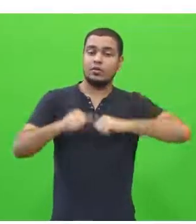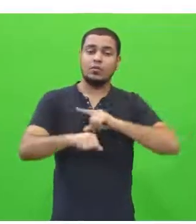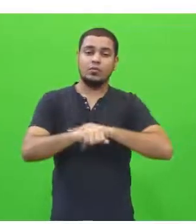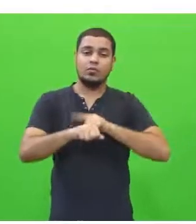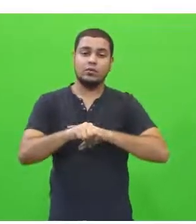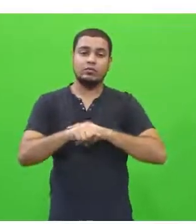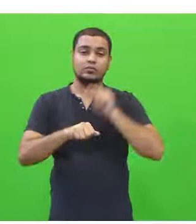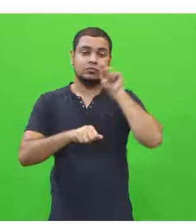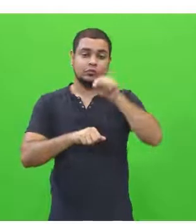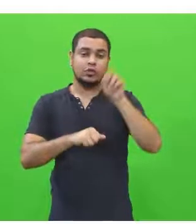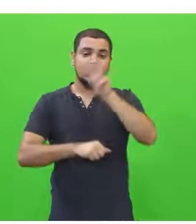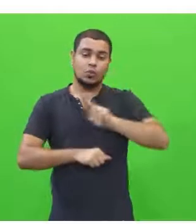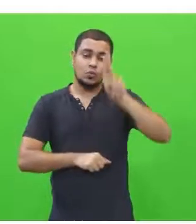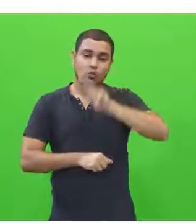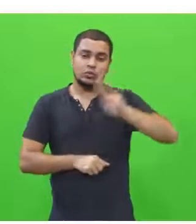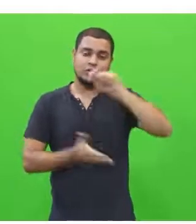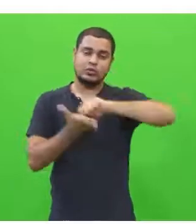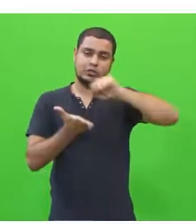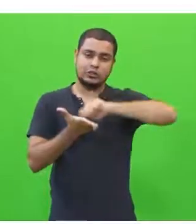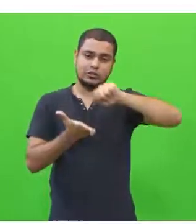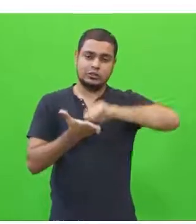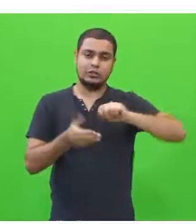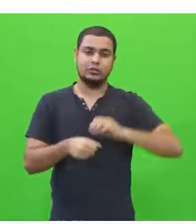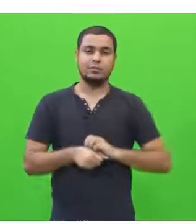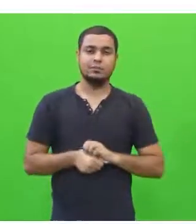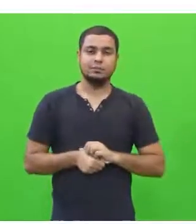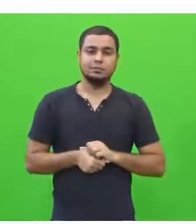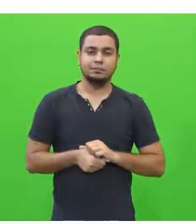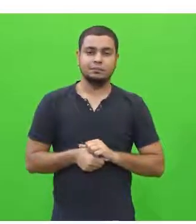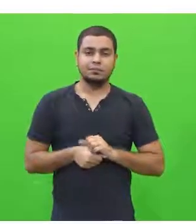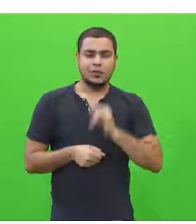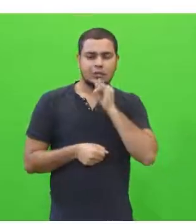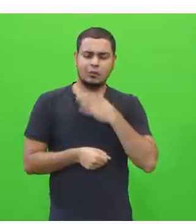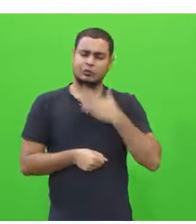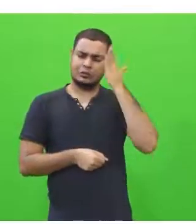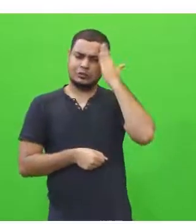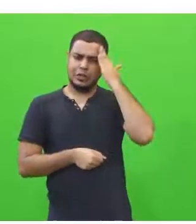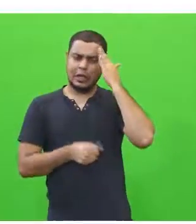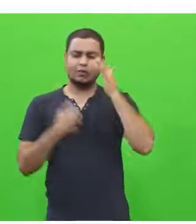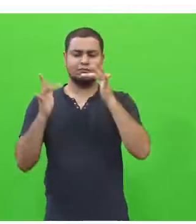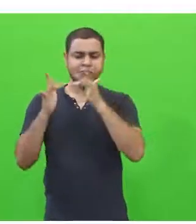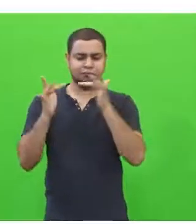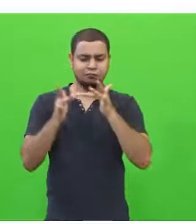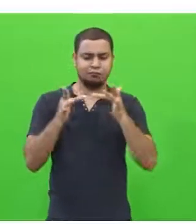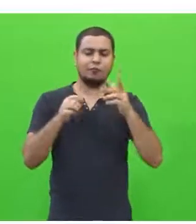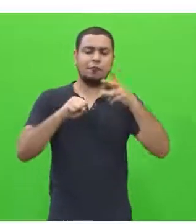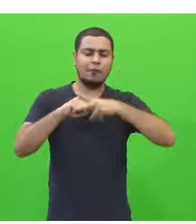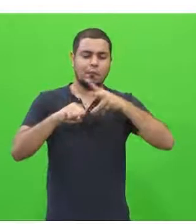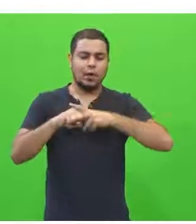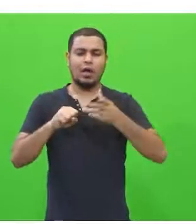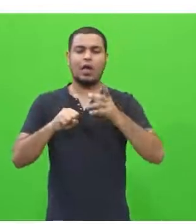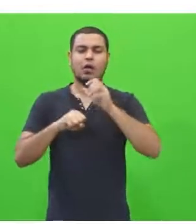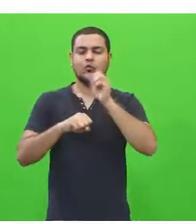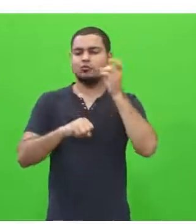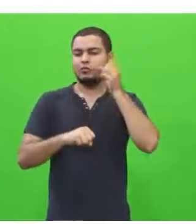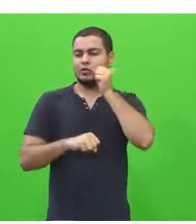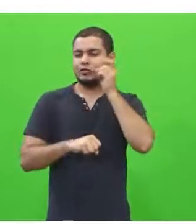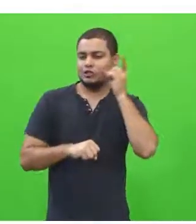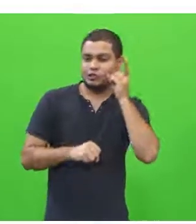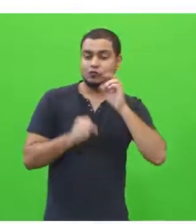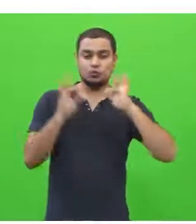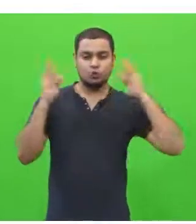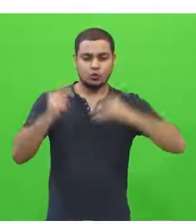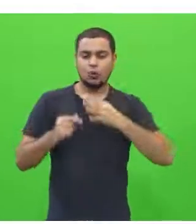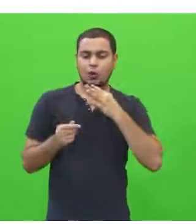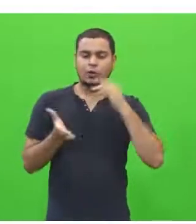de você utilizá-la na escrita. Não é só saber bem concordância nominal e verbal, não é só saber bem